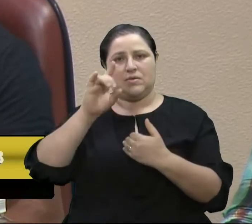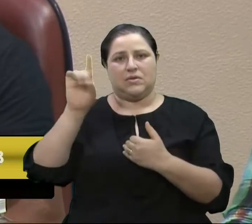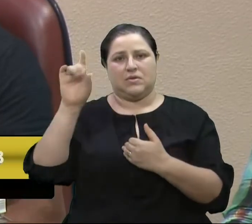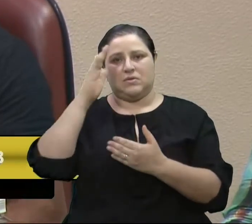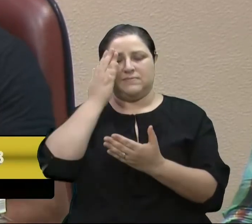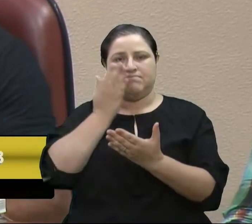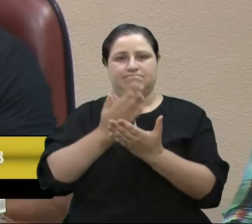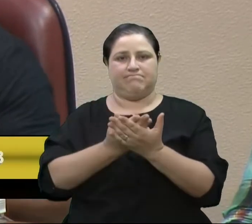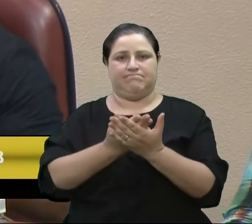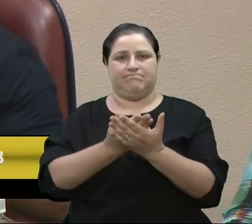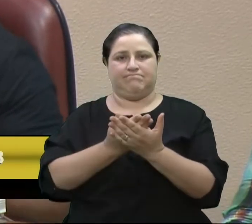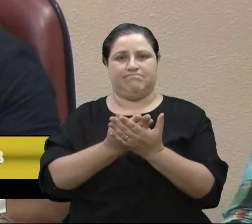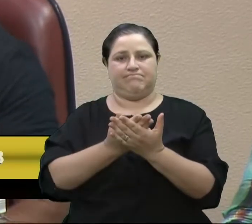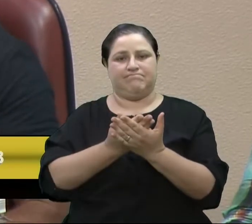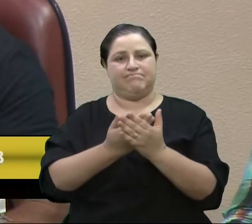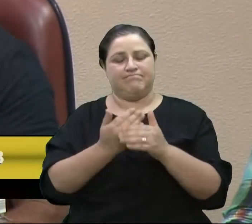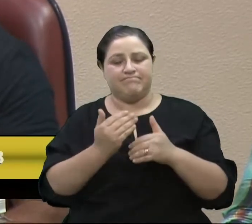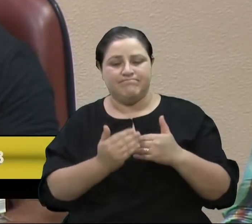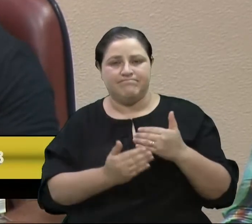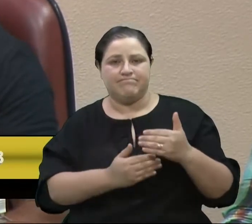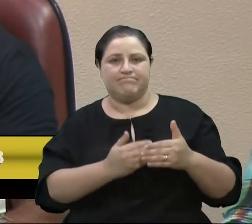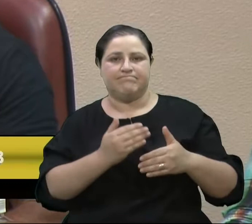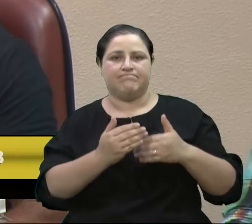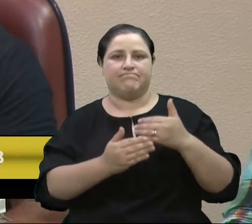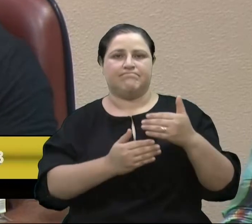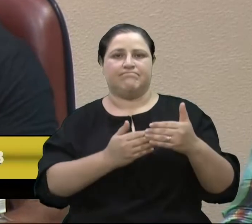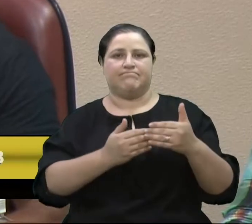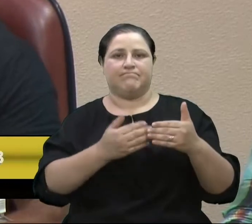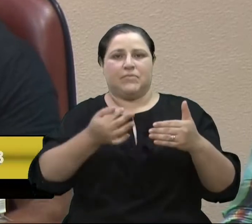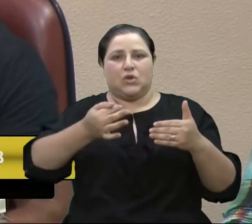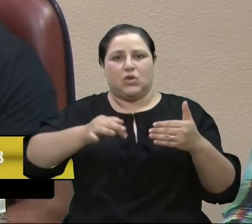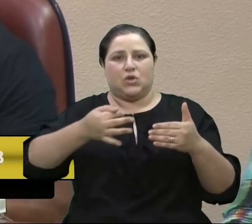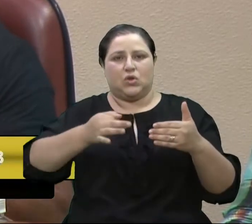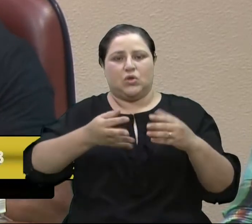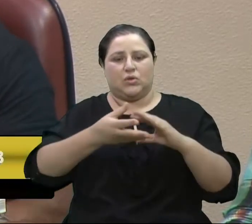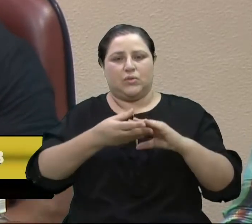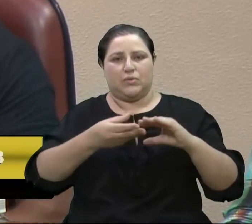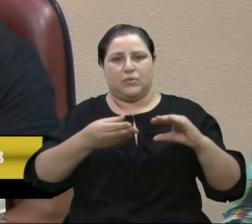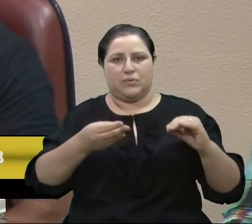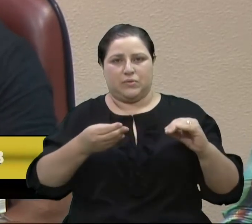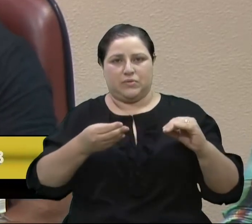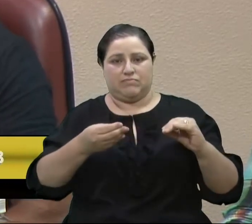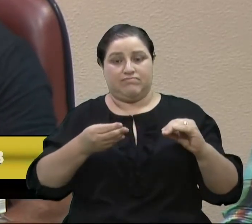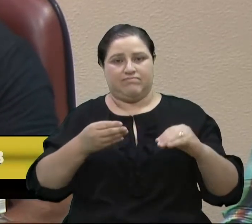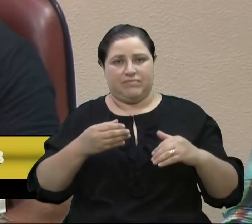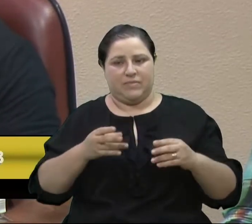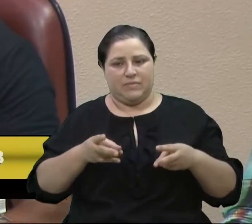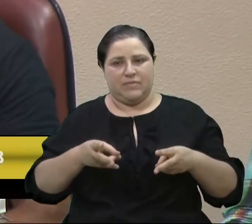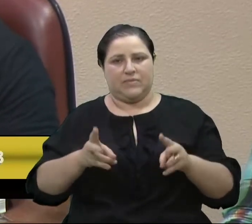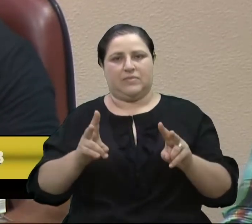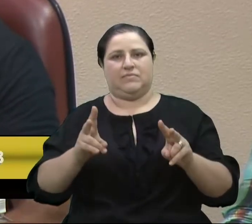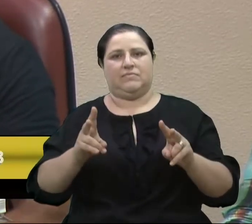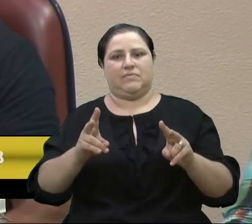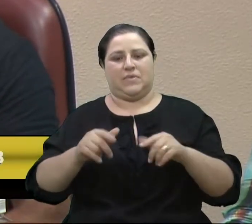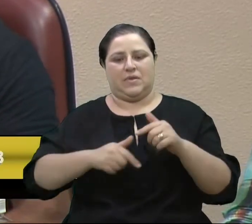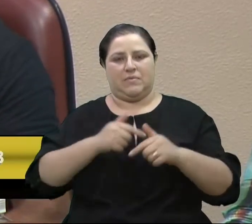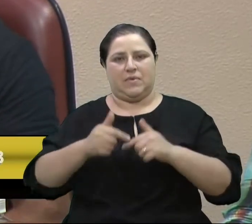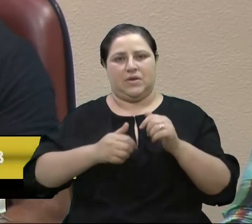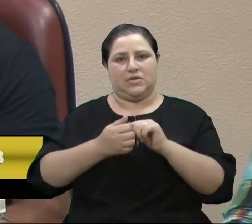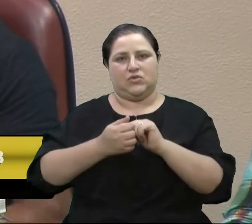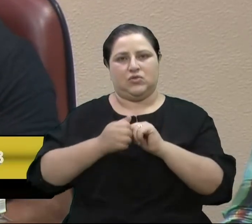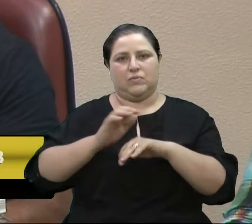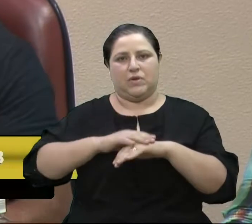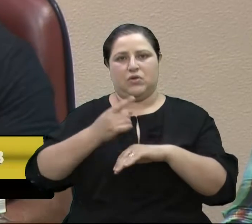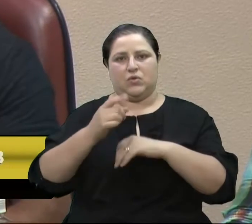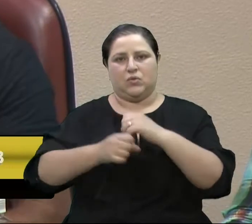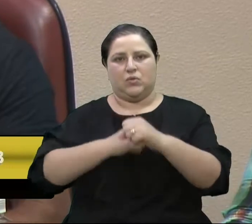vai devagarzinho, vai curando essa grande ferida. E vamos lá, para frente, vamos trabalhar juntos mais um ano. Que Deus